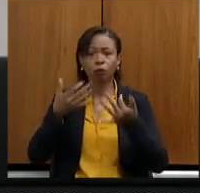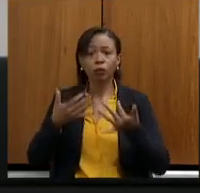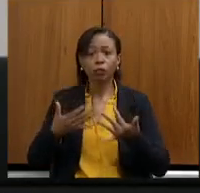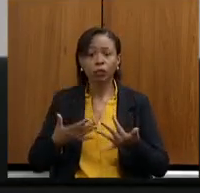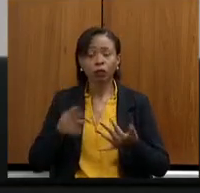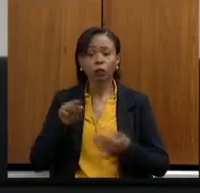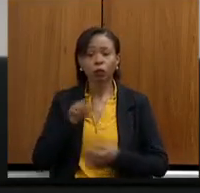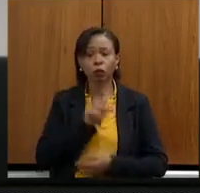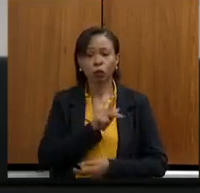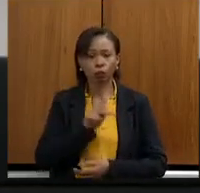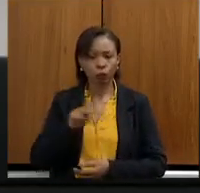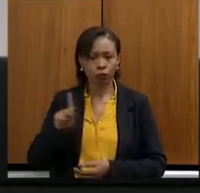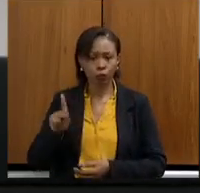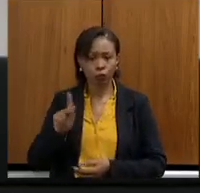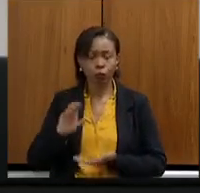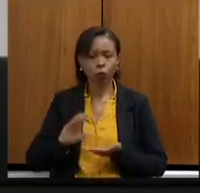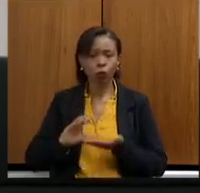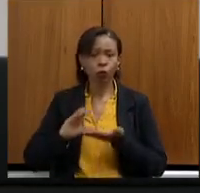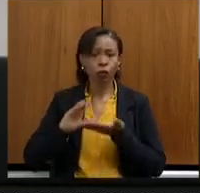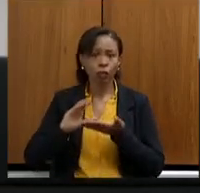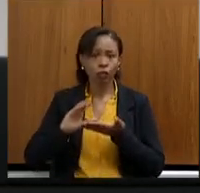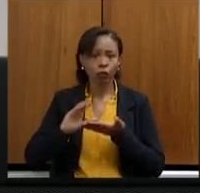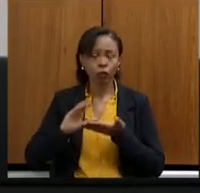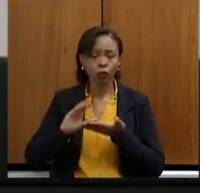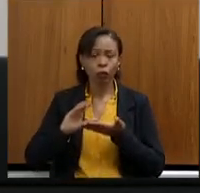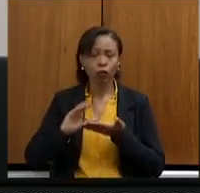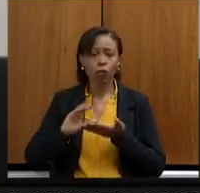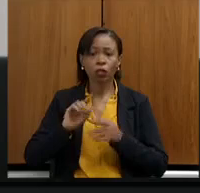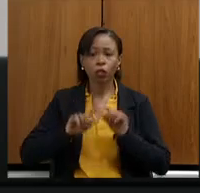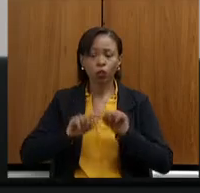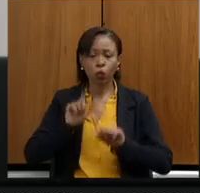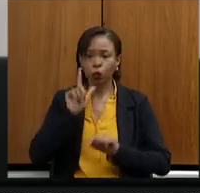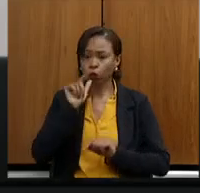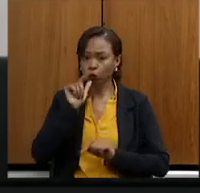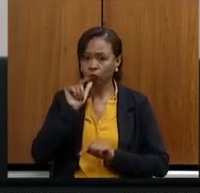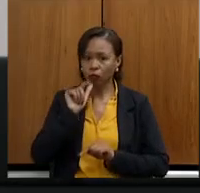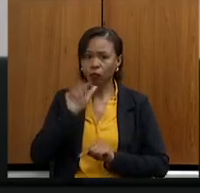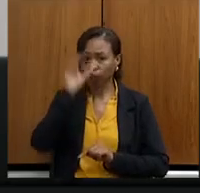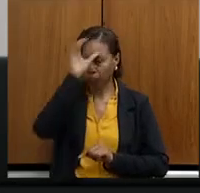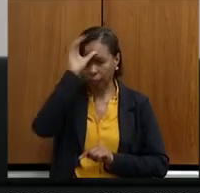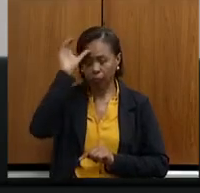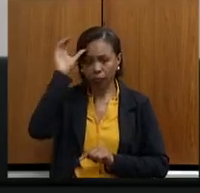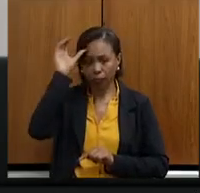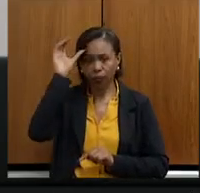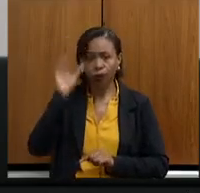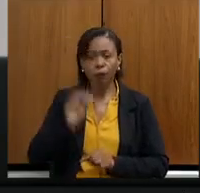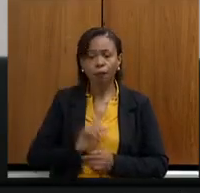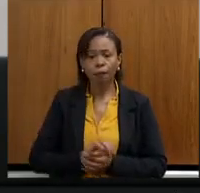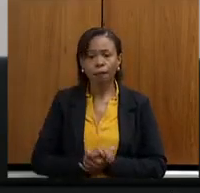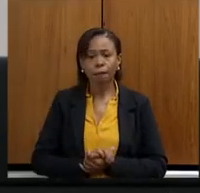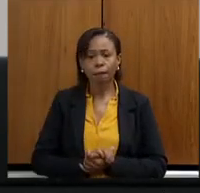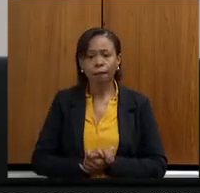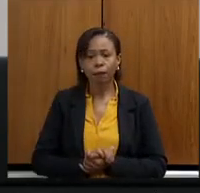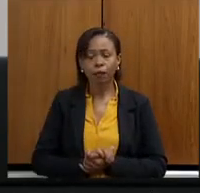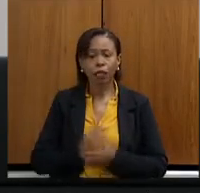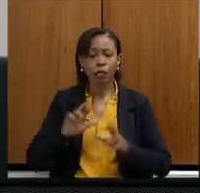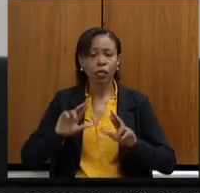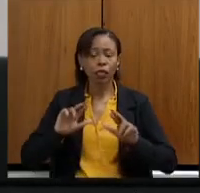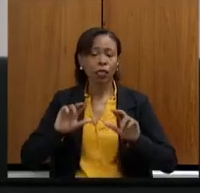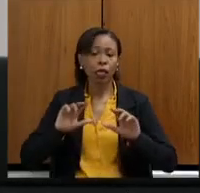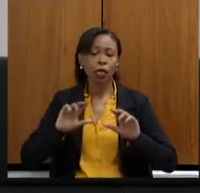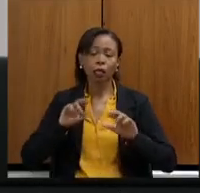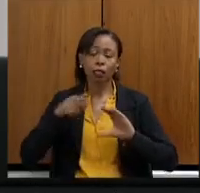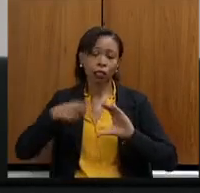do Conselho Estadual de Recursos Índios desinhe componentes da Câmara normativa recursal e das câmaras técnicas.